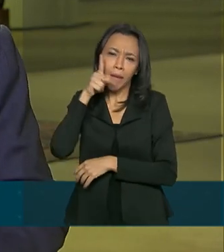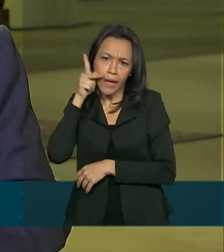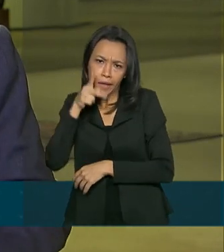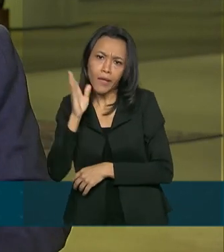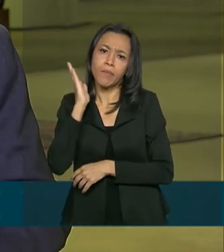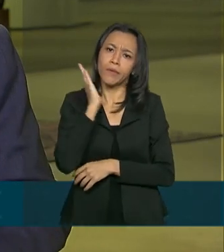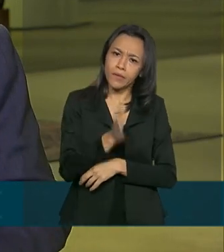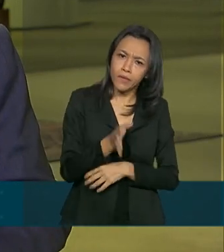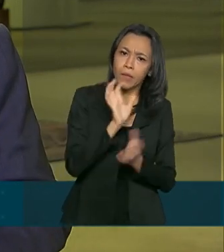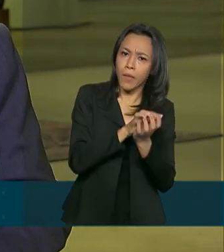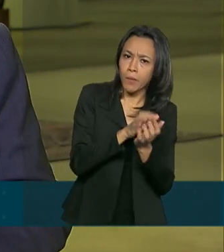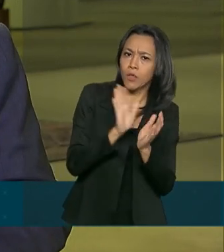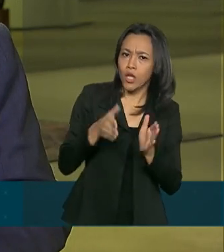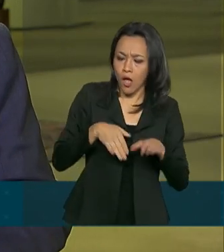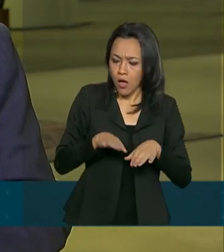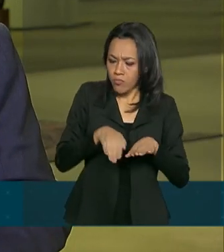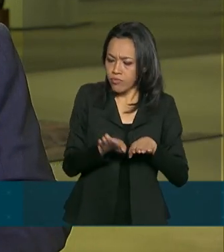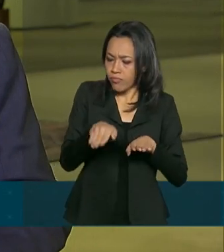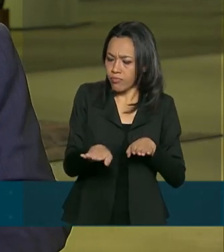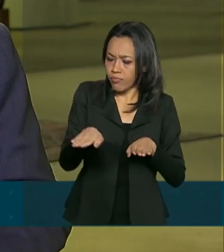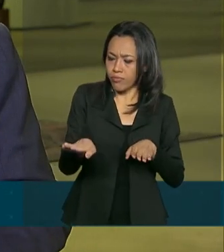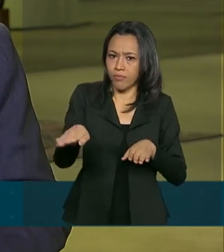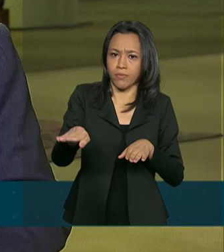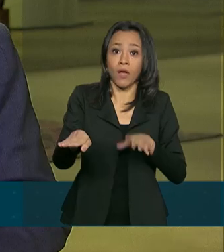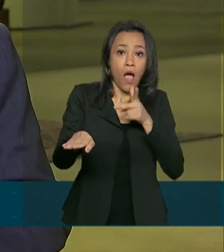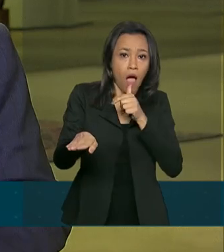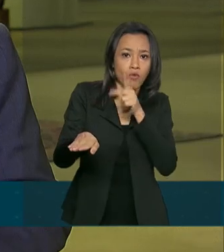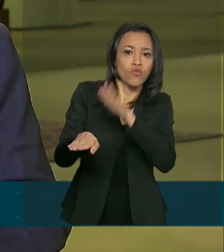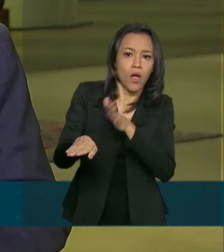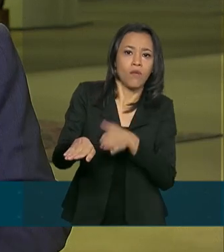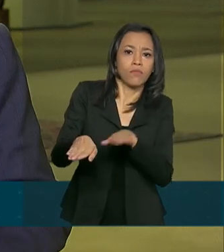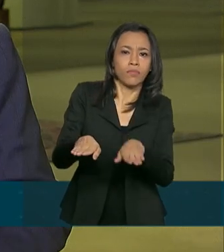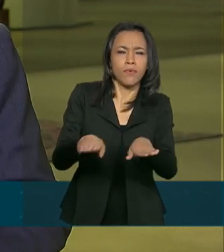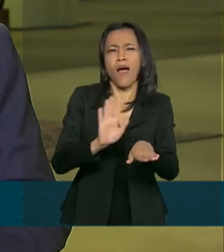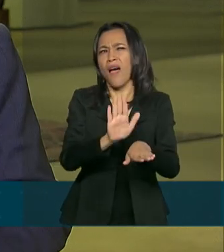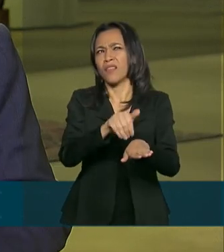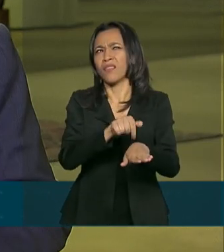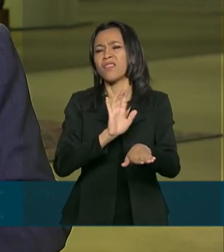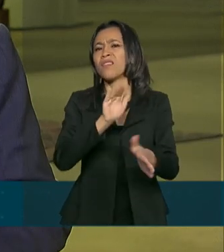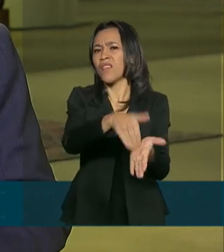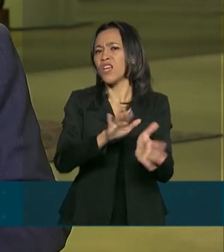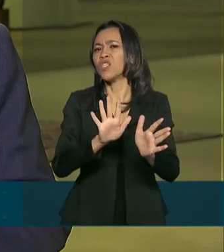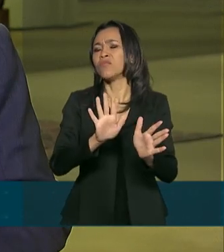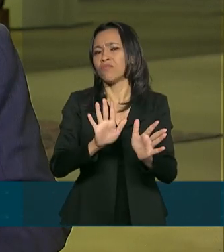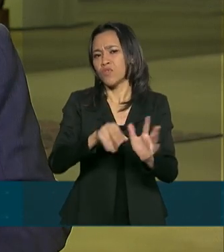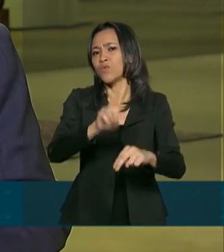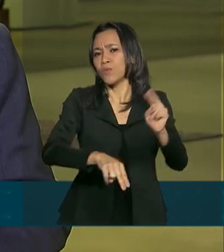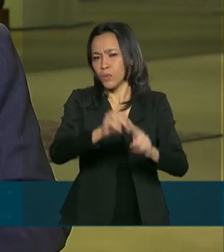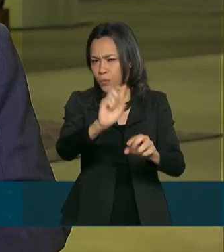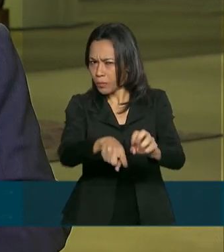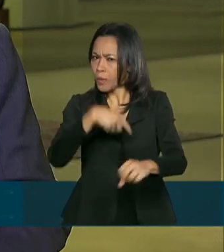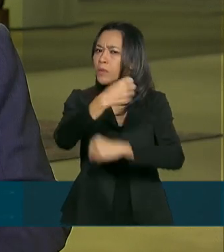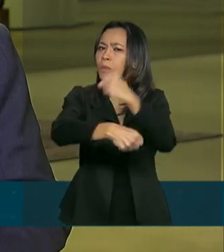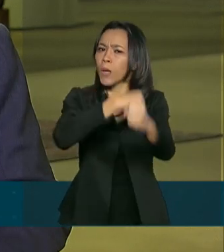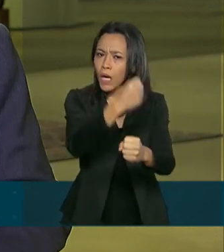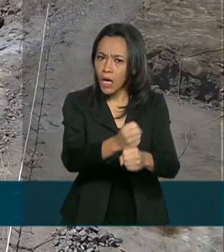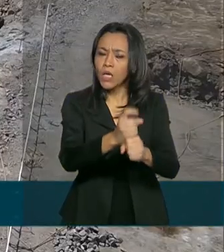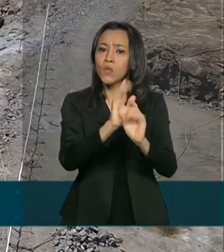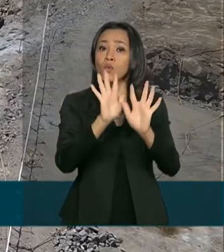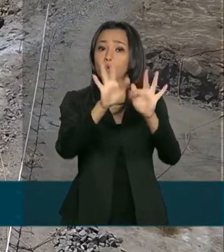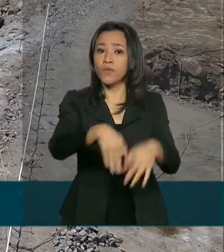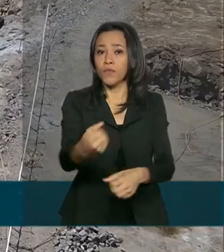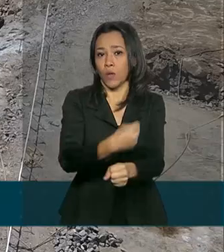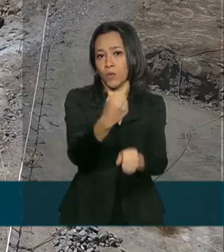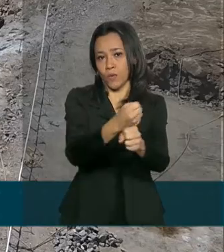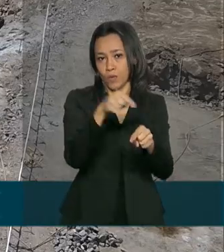pelo canal do sertão. Então nós teremos até junho do próximo ano, é a nossa expectativa, a conclusão da transposição.